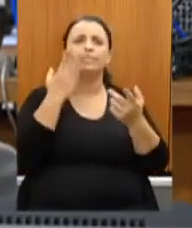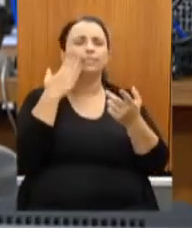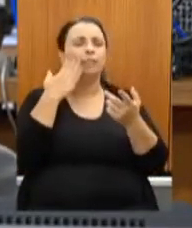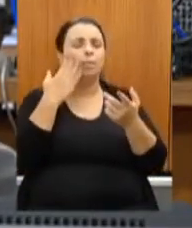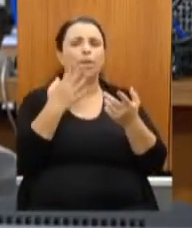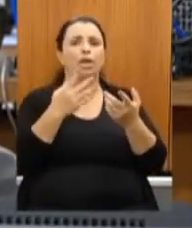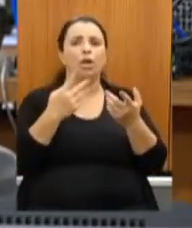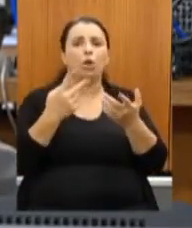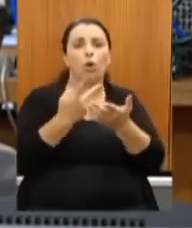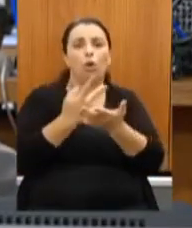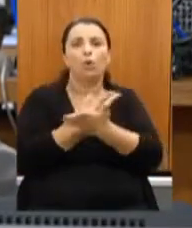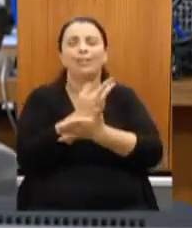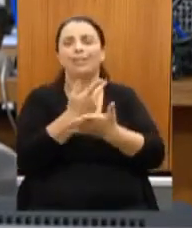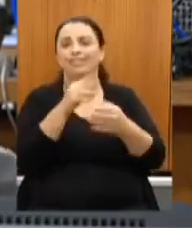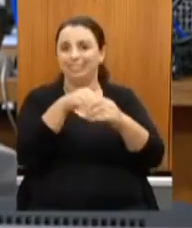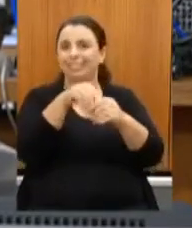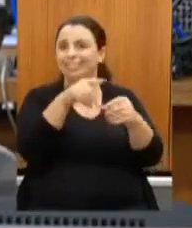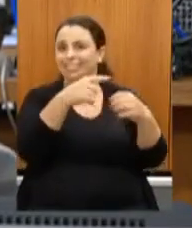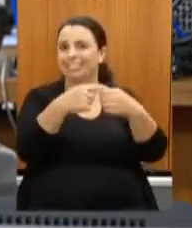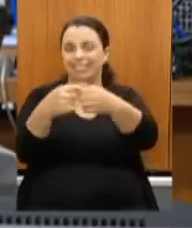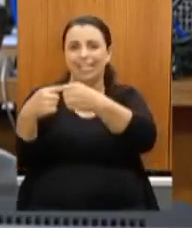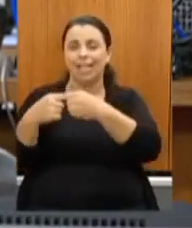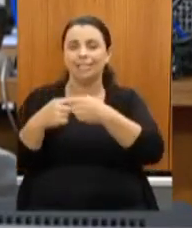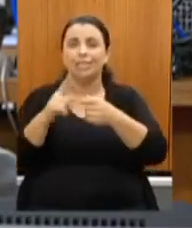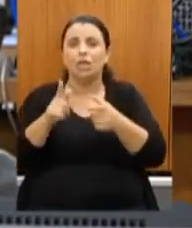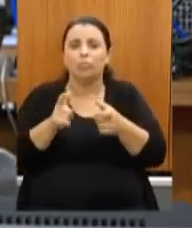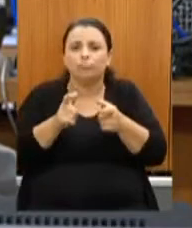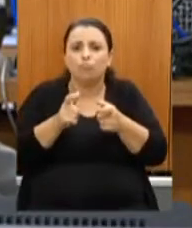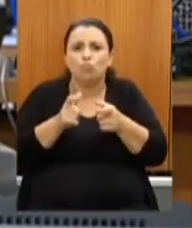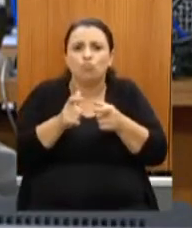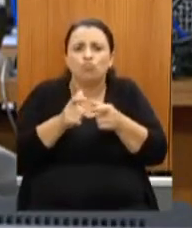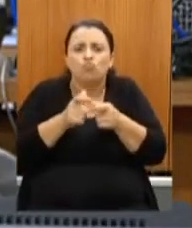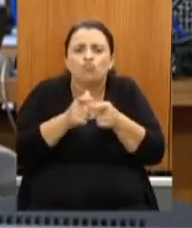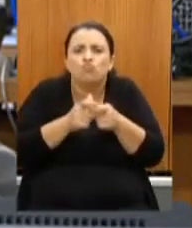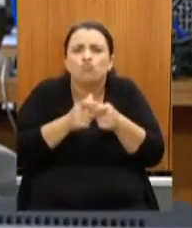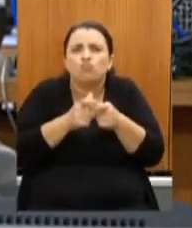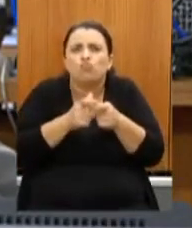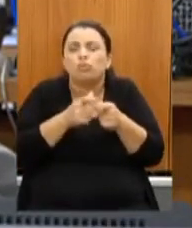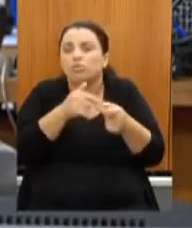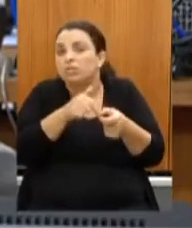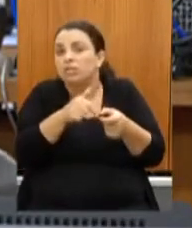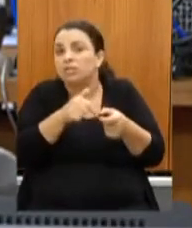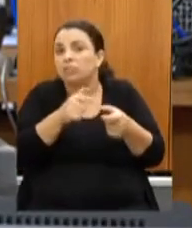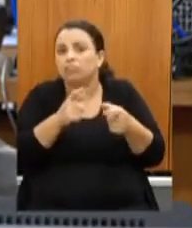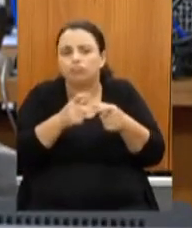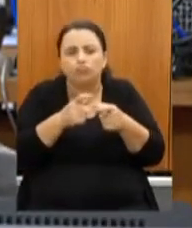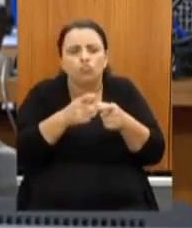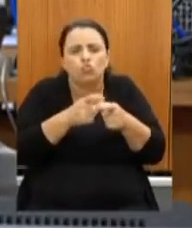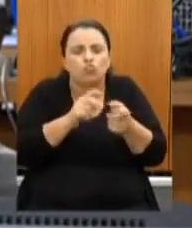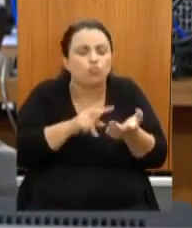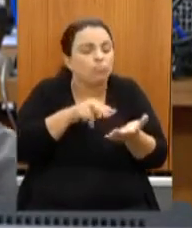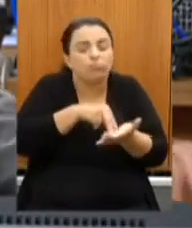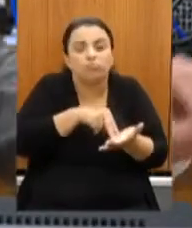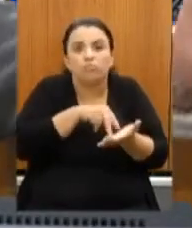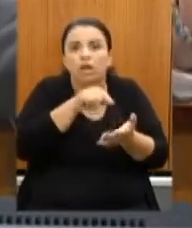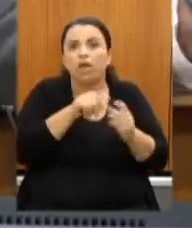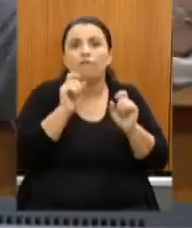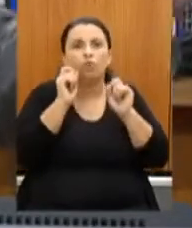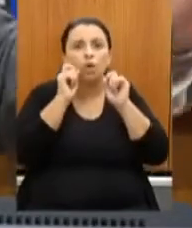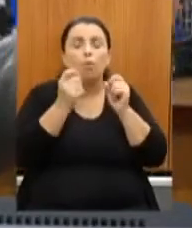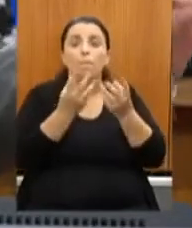maratona e eu fui em muitas cidadezinhas onde nessas cidadezinhas nós temos muitas